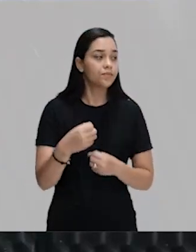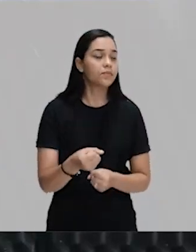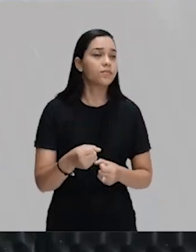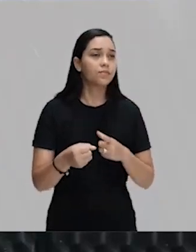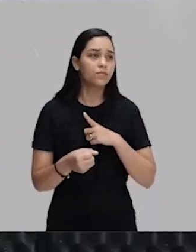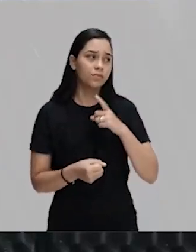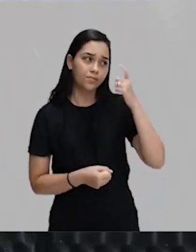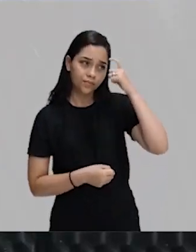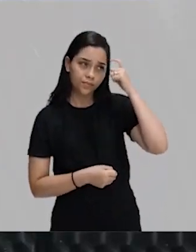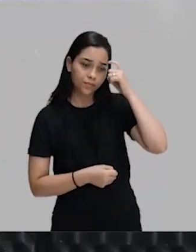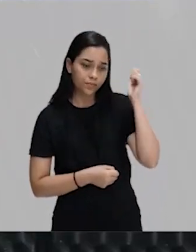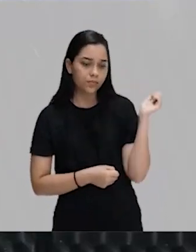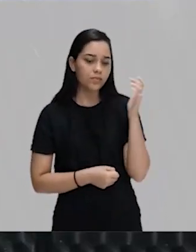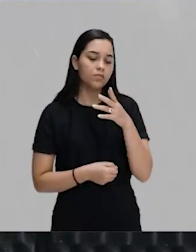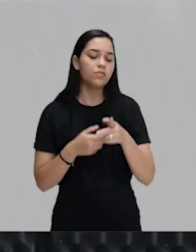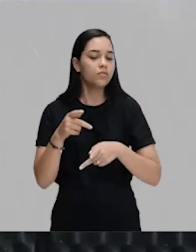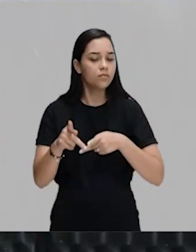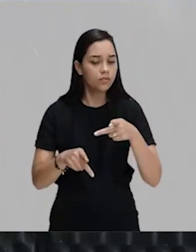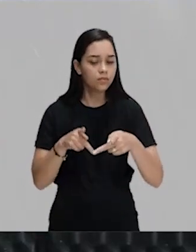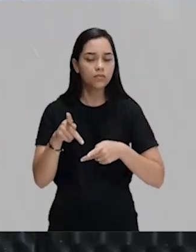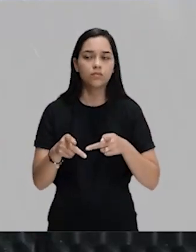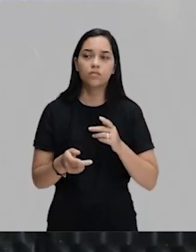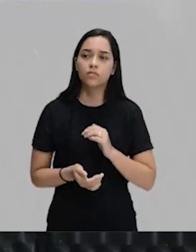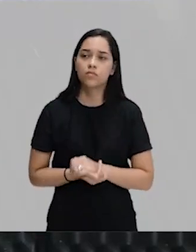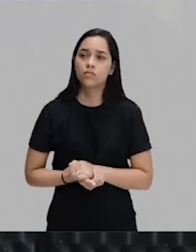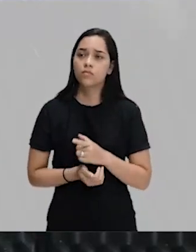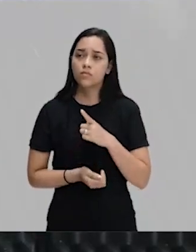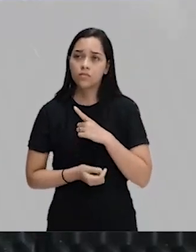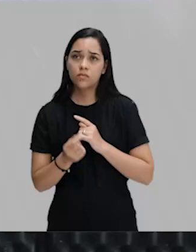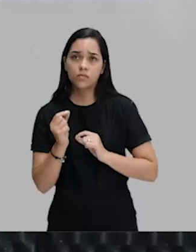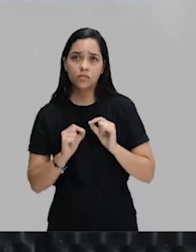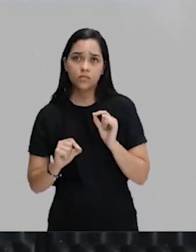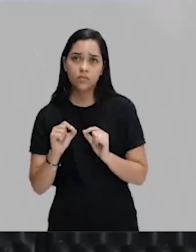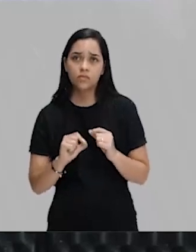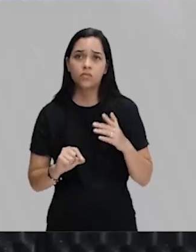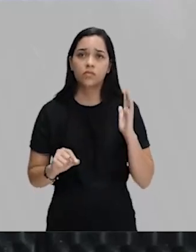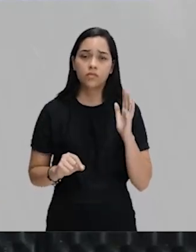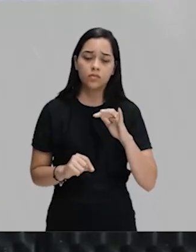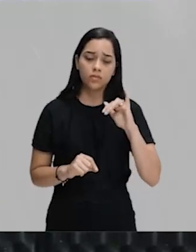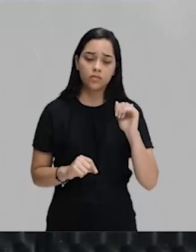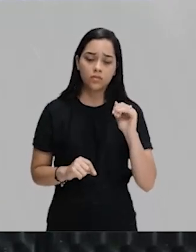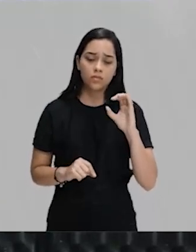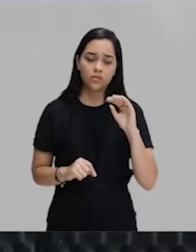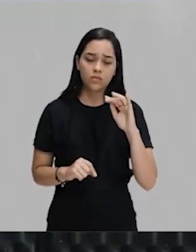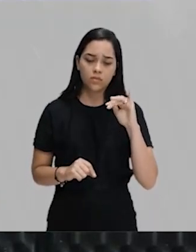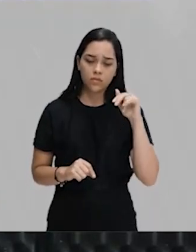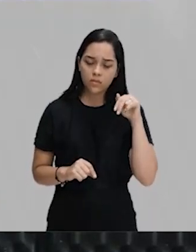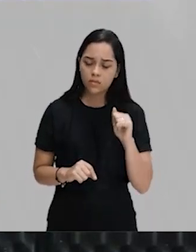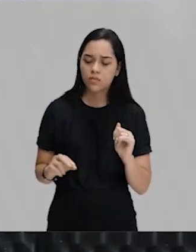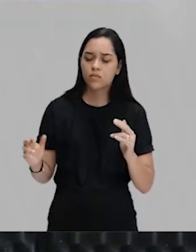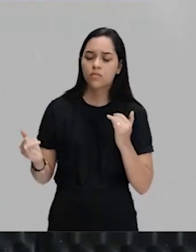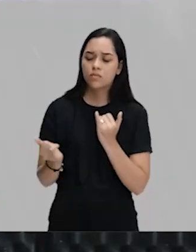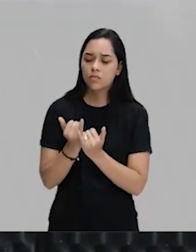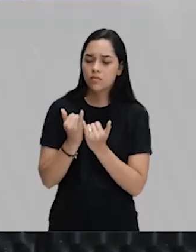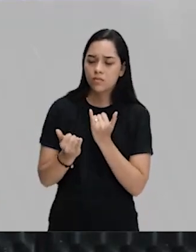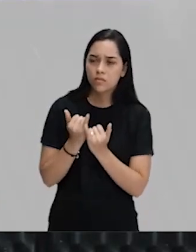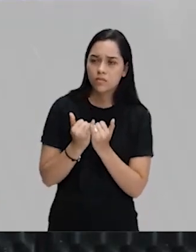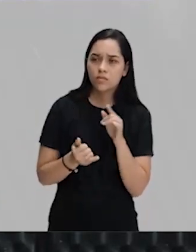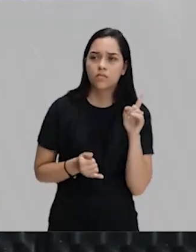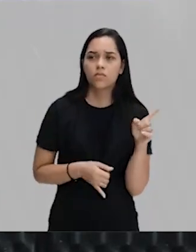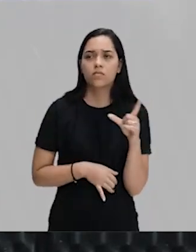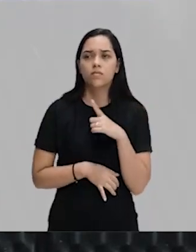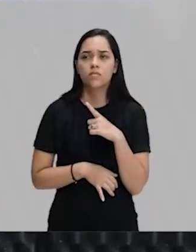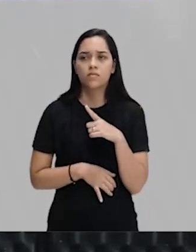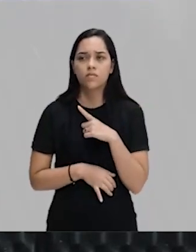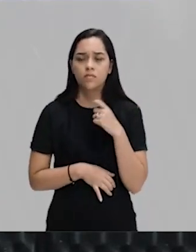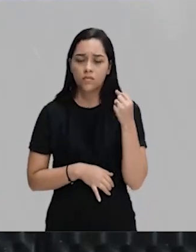ideias de uma república popular. Uma espécie de uma república jacobina, semelhante àquela que se teve